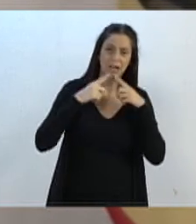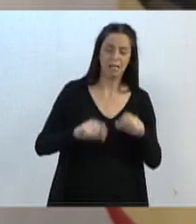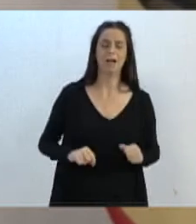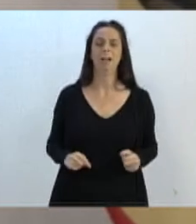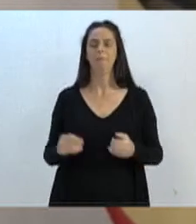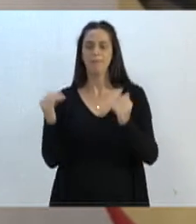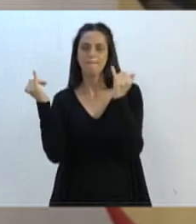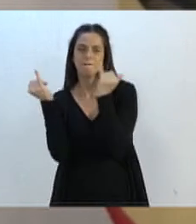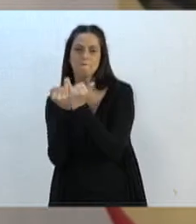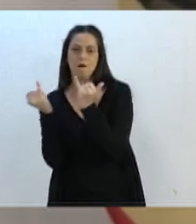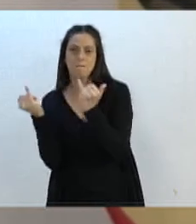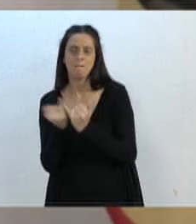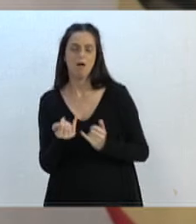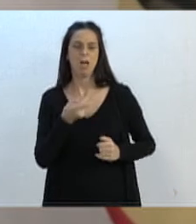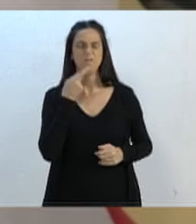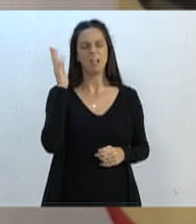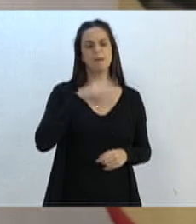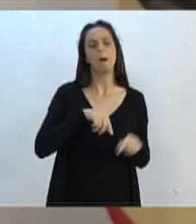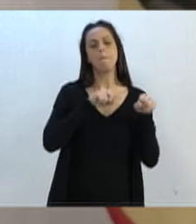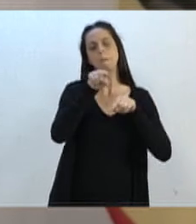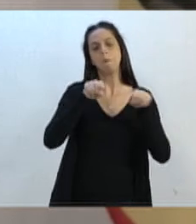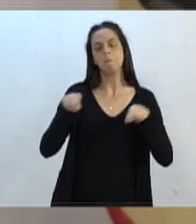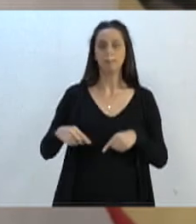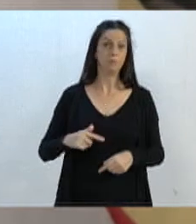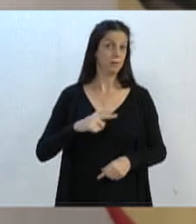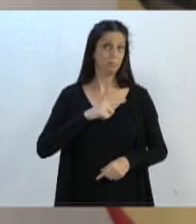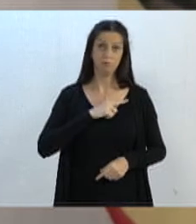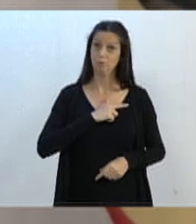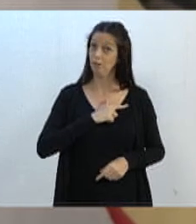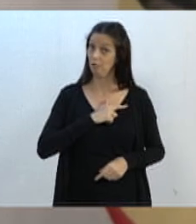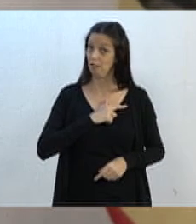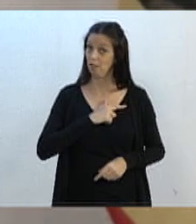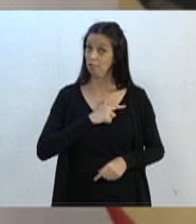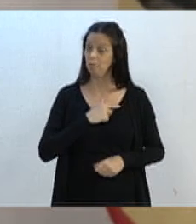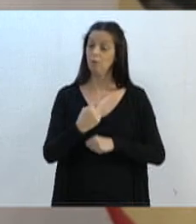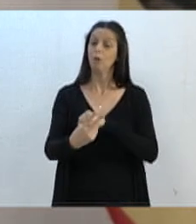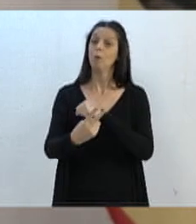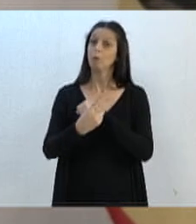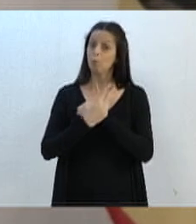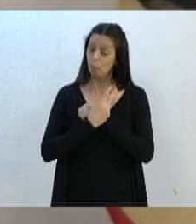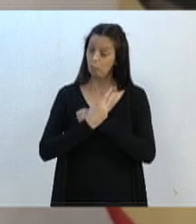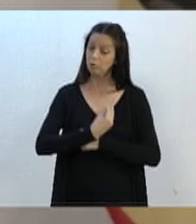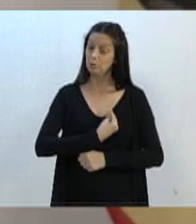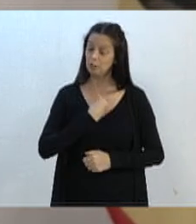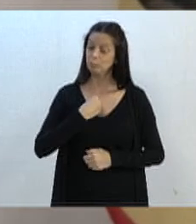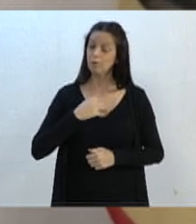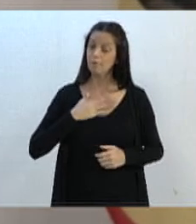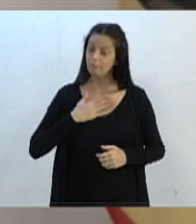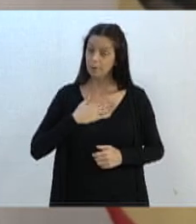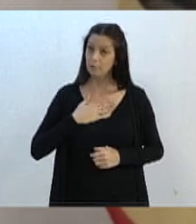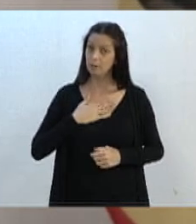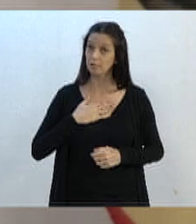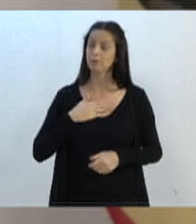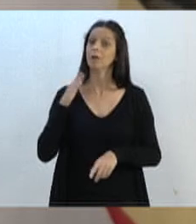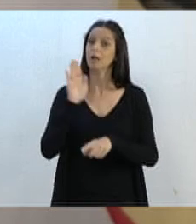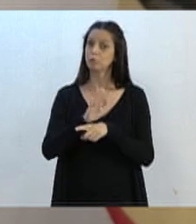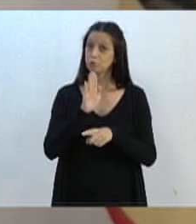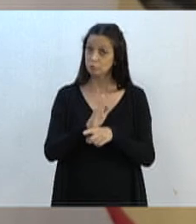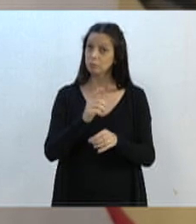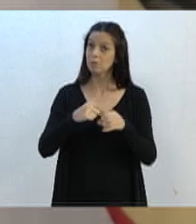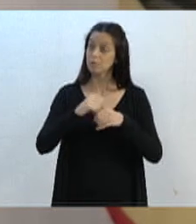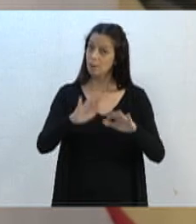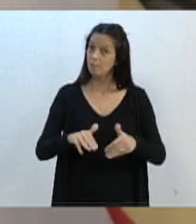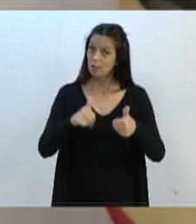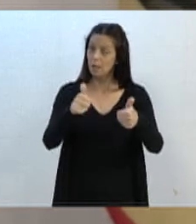da vida dos outros é muito feio. Então, cuide das suas vidas e ajude-nos a construir uma cidade cada vez melhor.